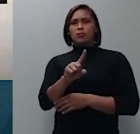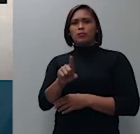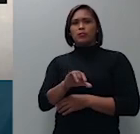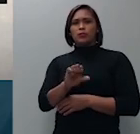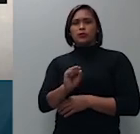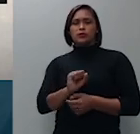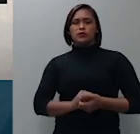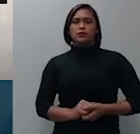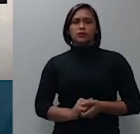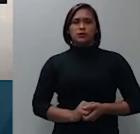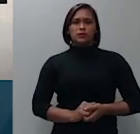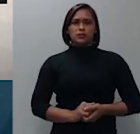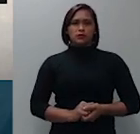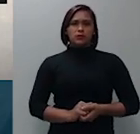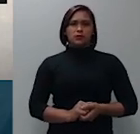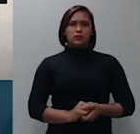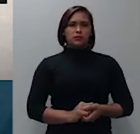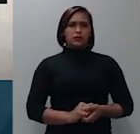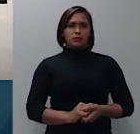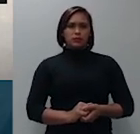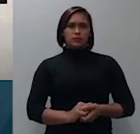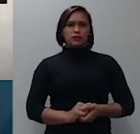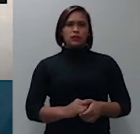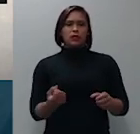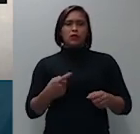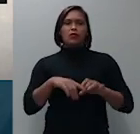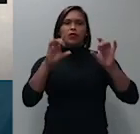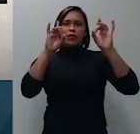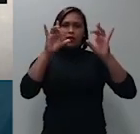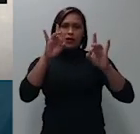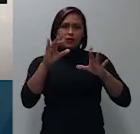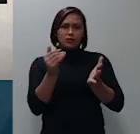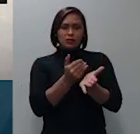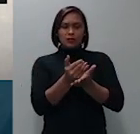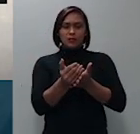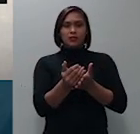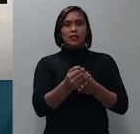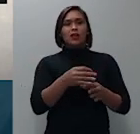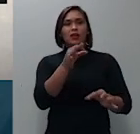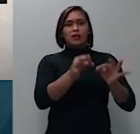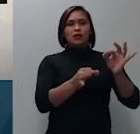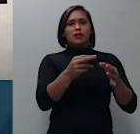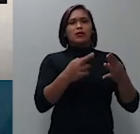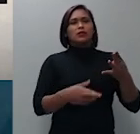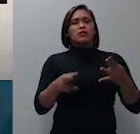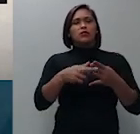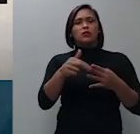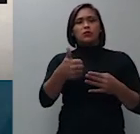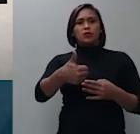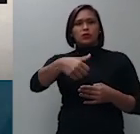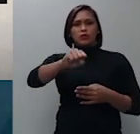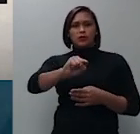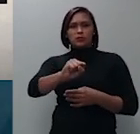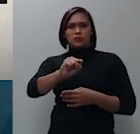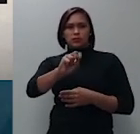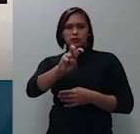retomo aos destaques e chamo a julgamento o recurso especial 1851 687